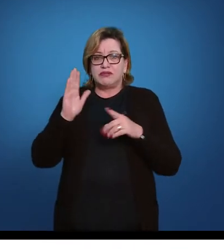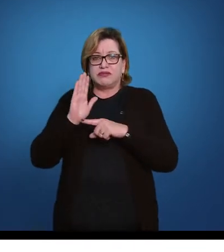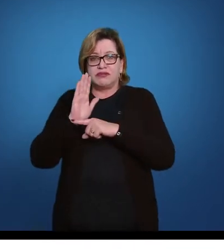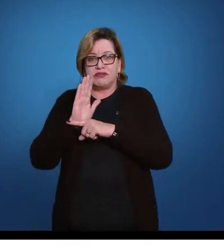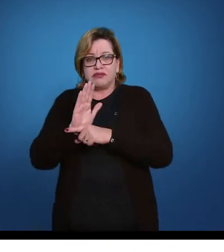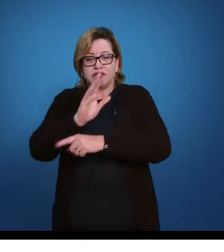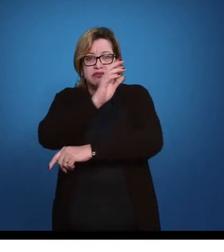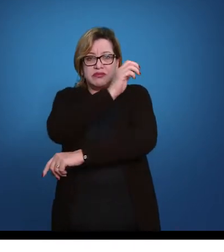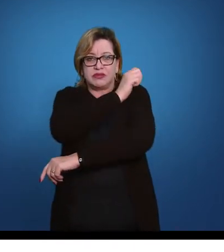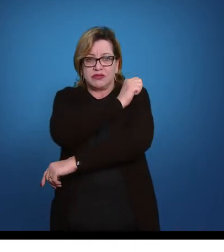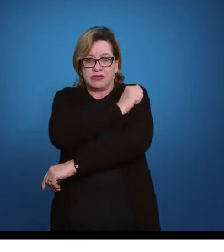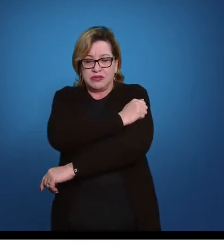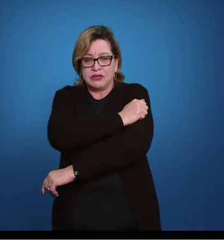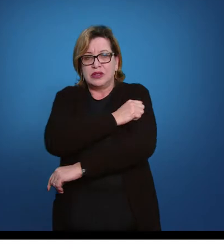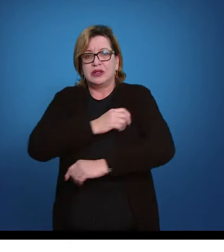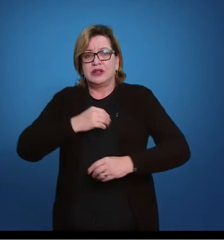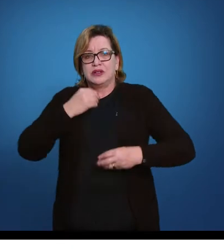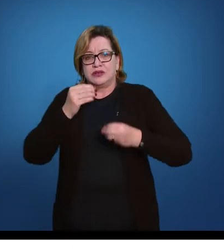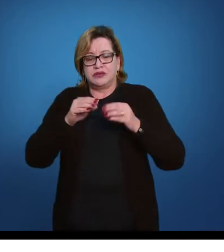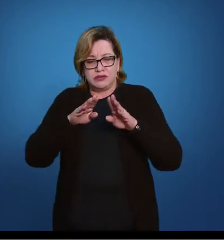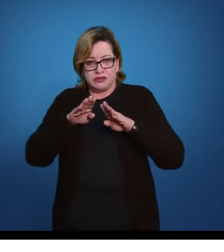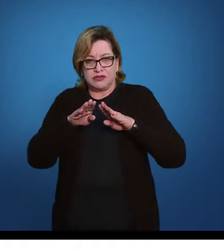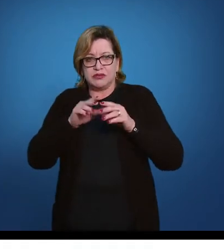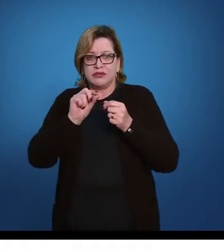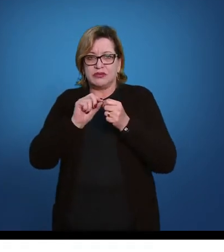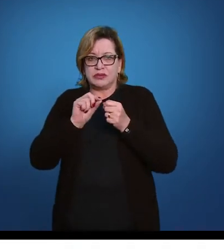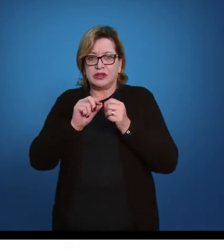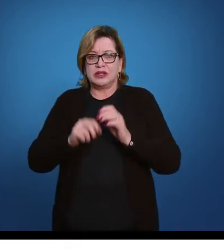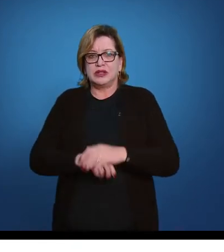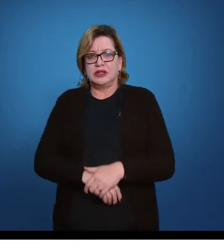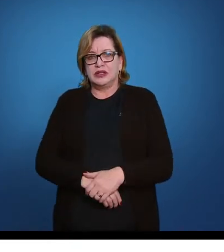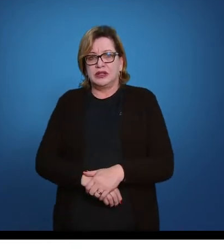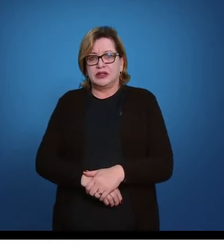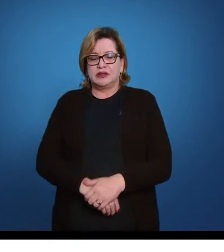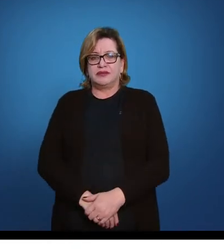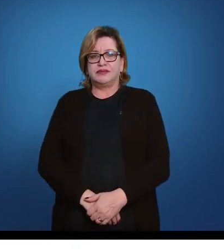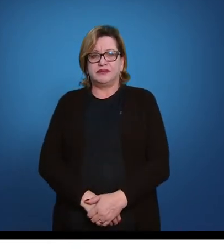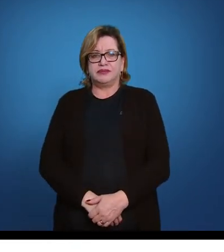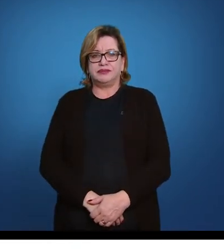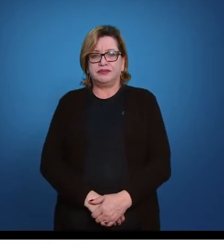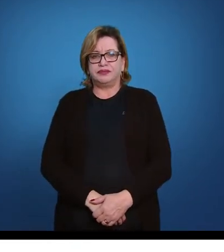o aluno durante o movimento. Vem, Carol.